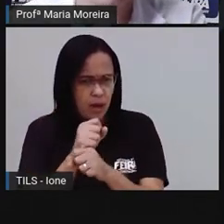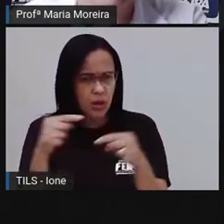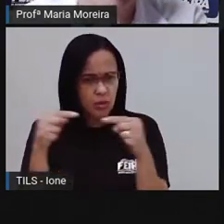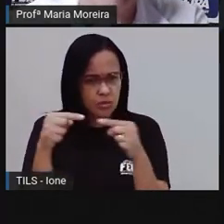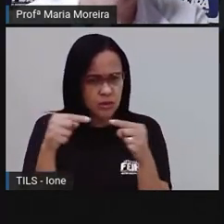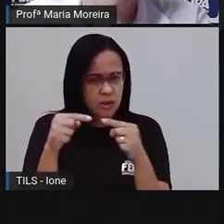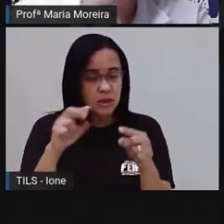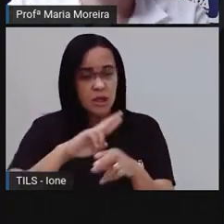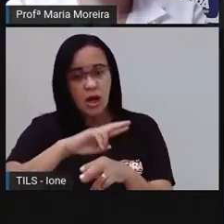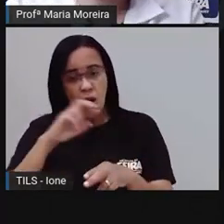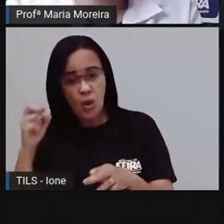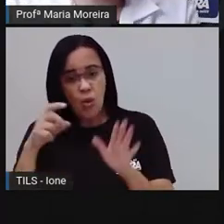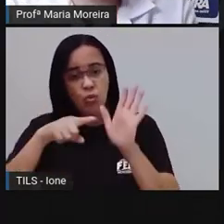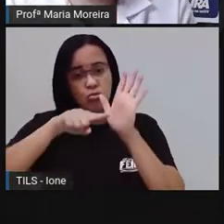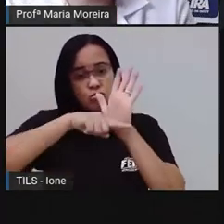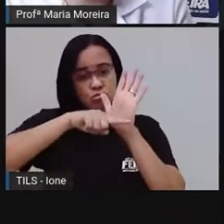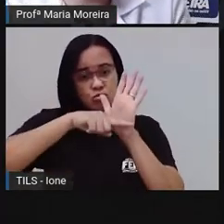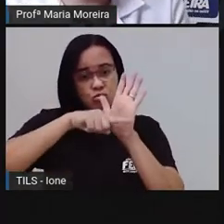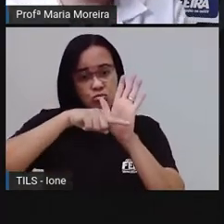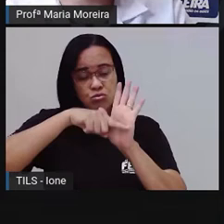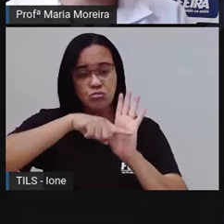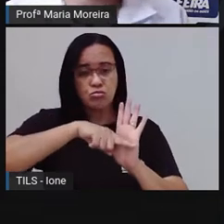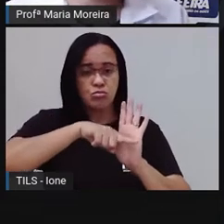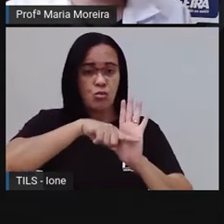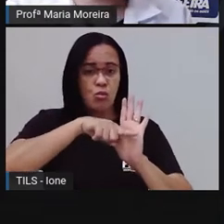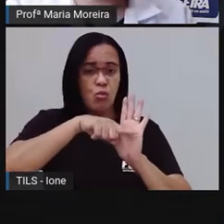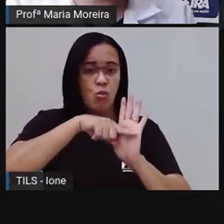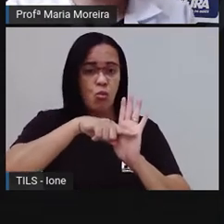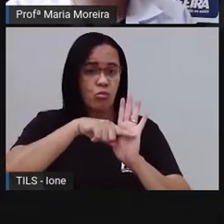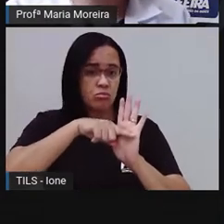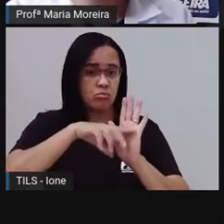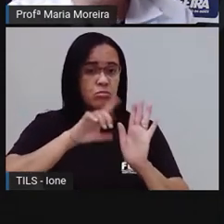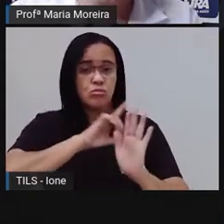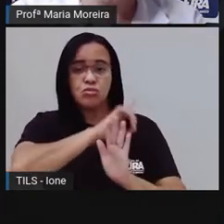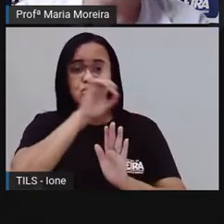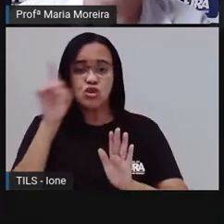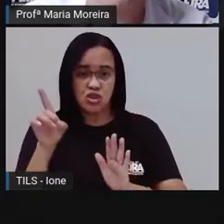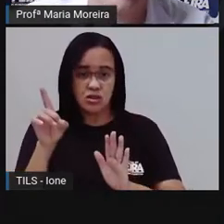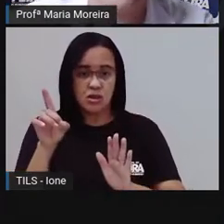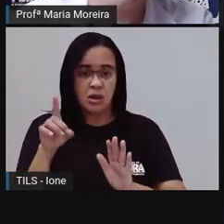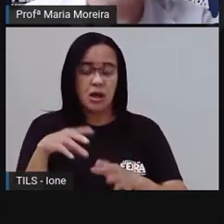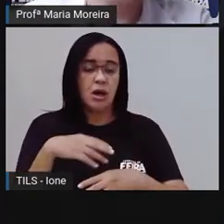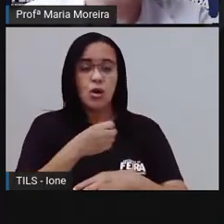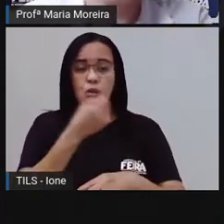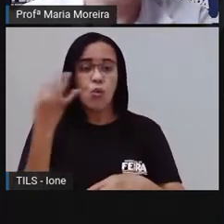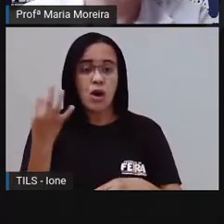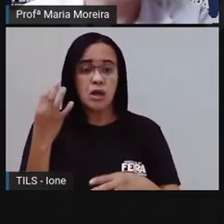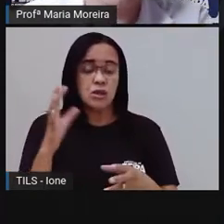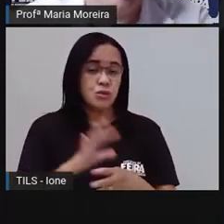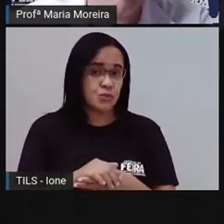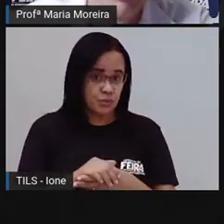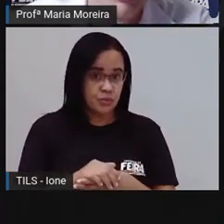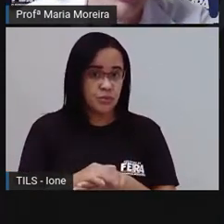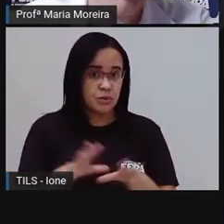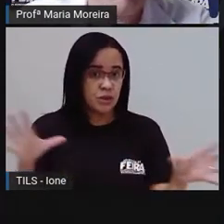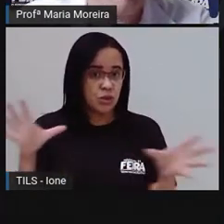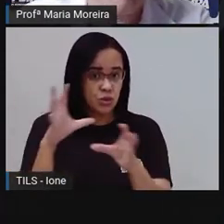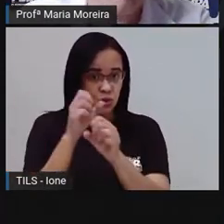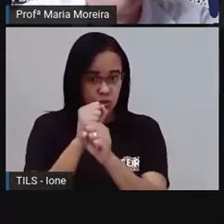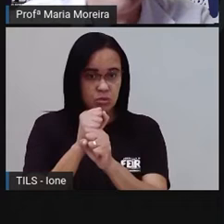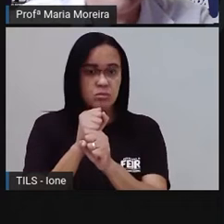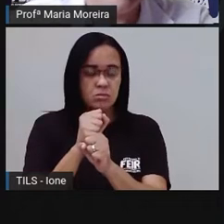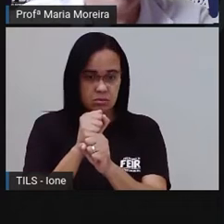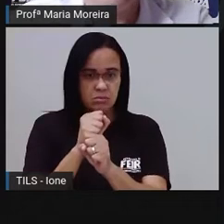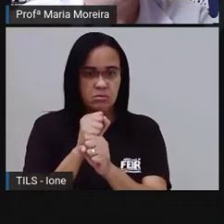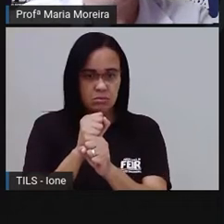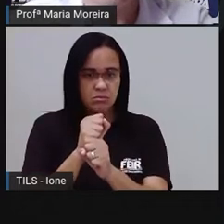subtração. Ó, quantos quilômetros ele percorreu no dia? Então eu vou fazer o que? Somar, né, vamos aqui o meu